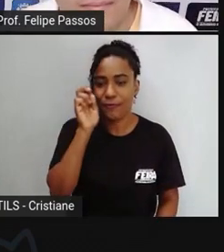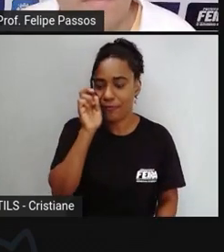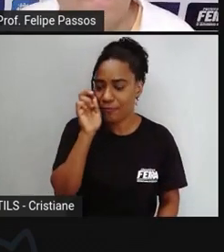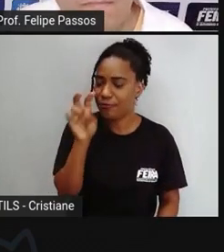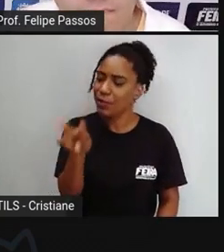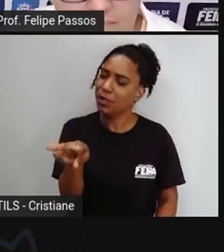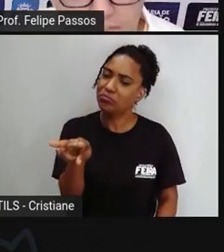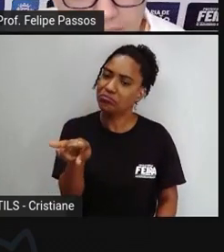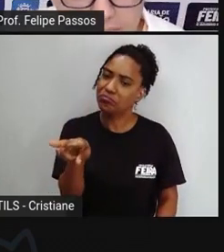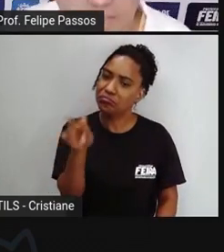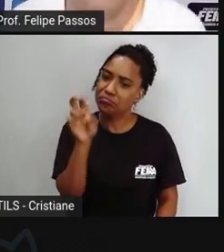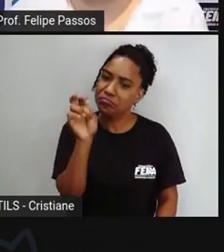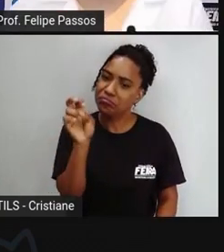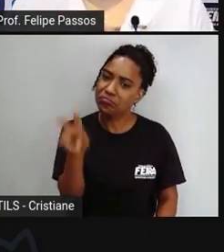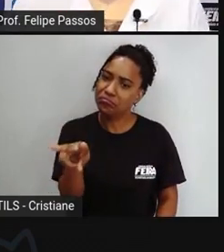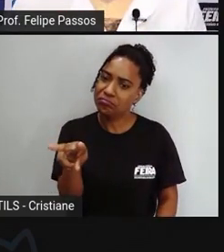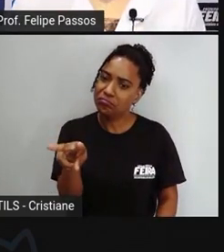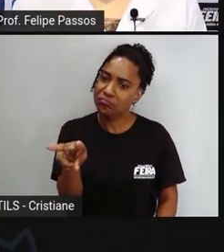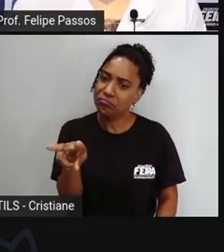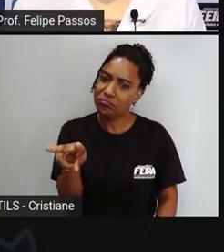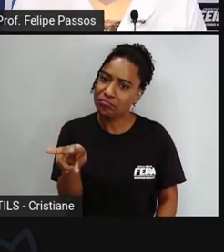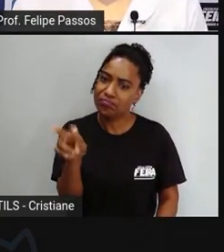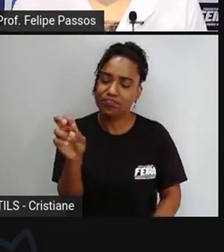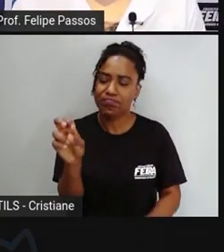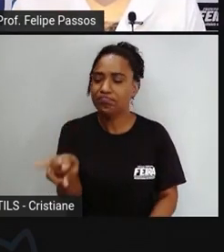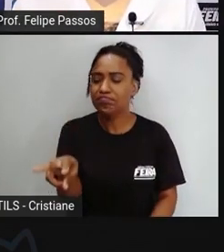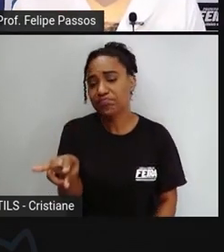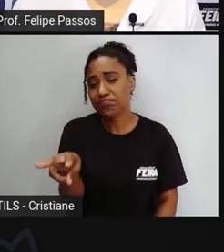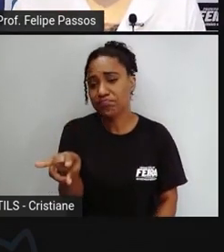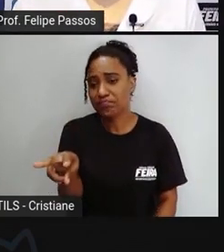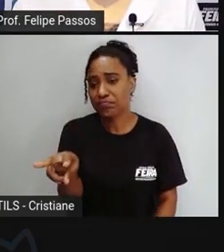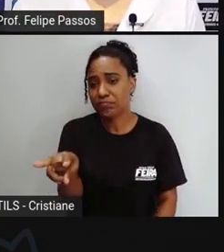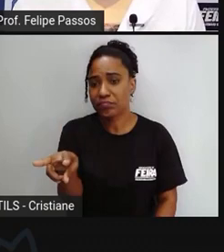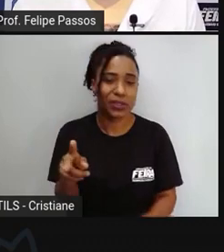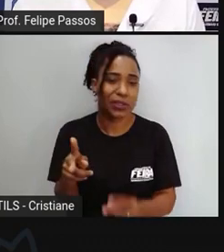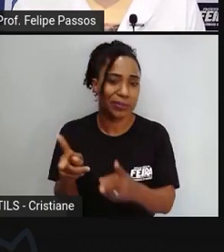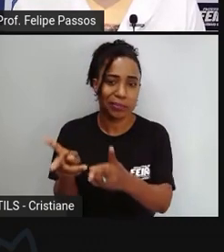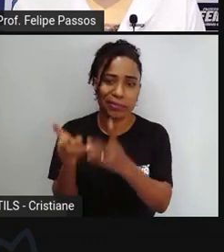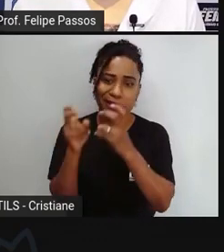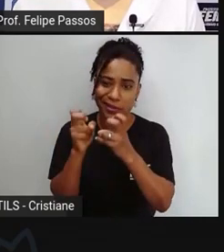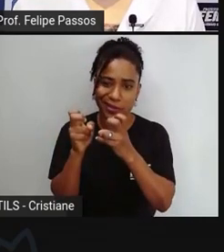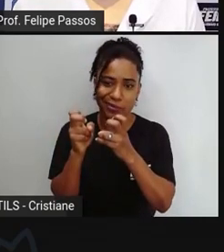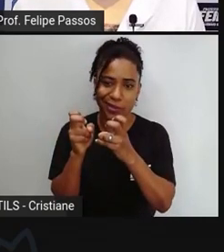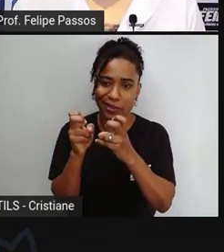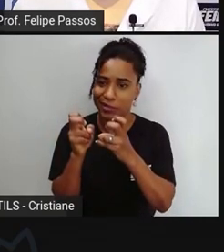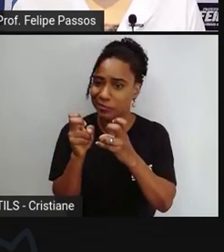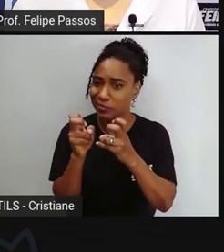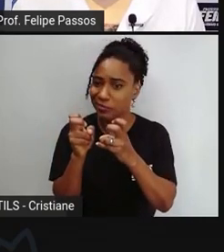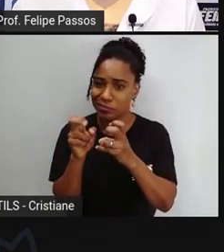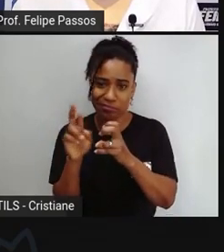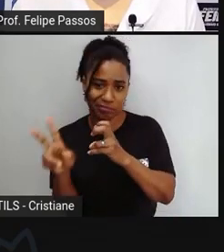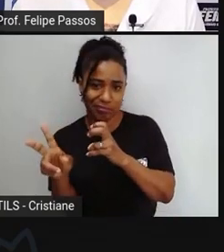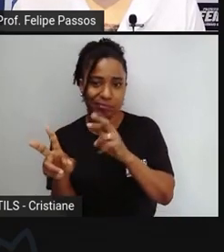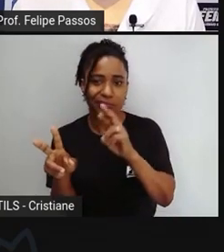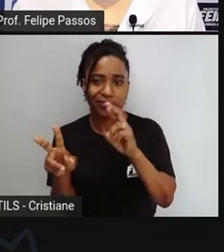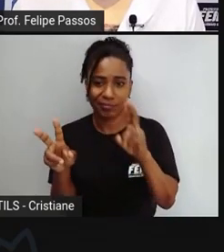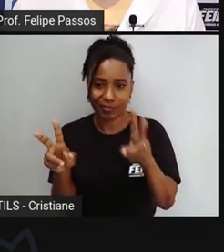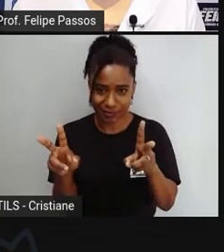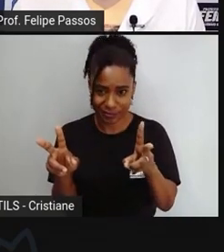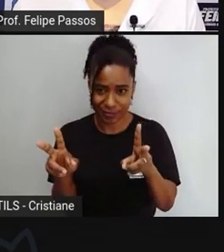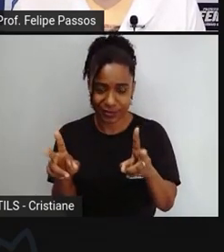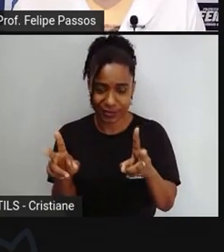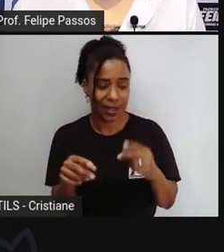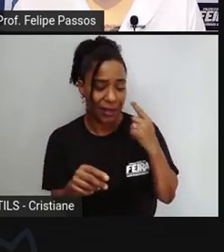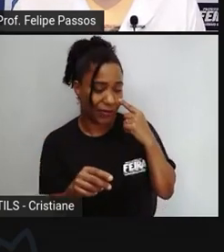coisa e veem coisas diferentes eu você a professora